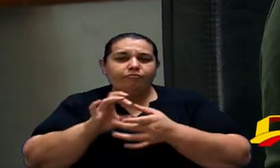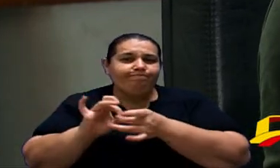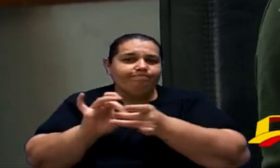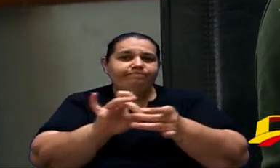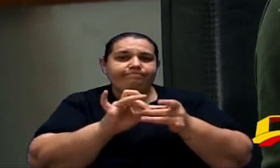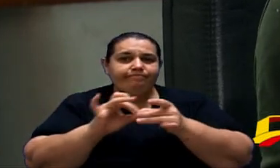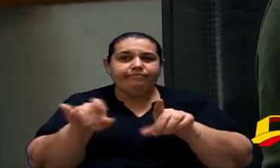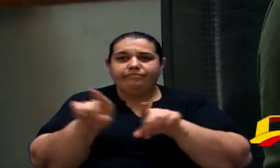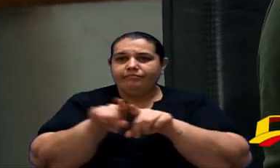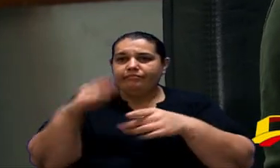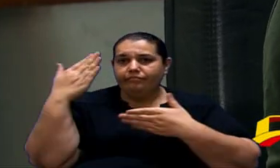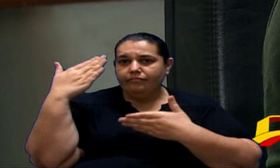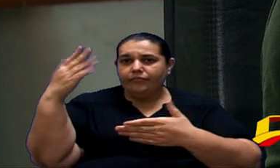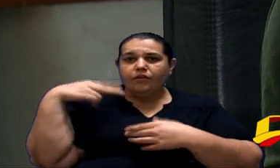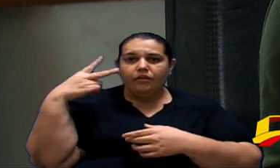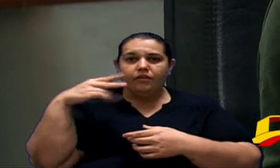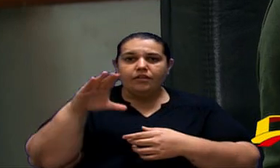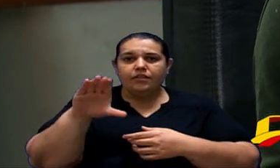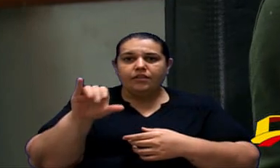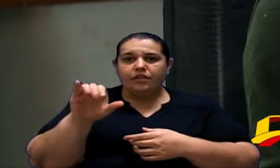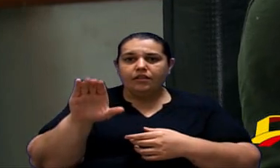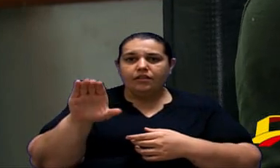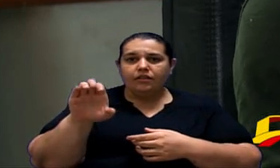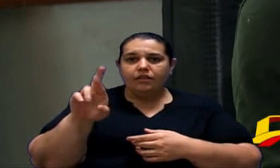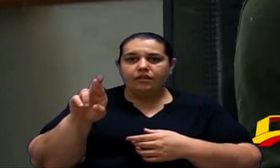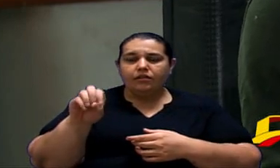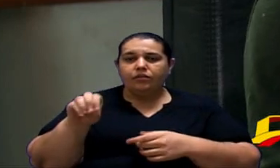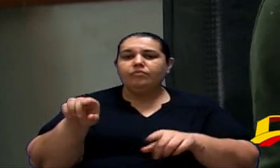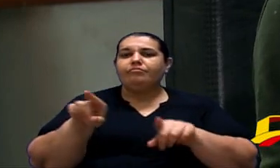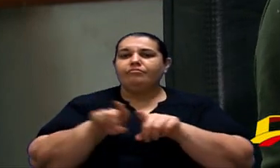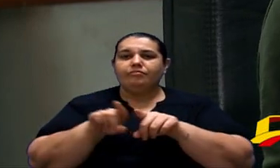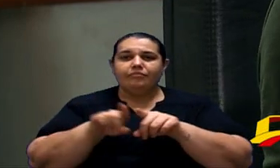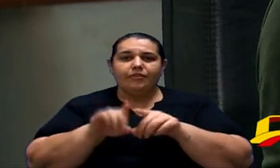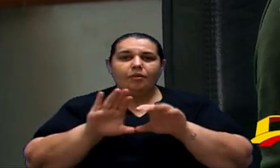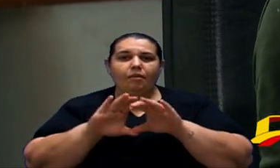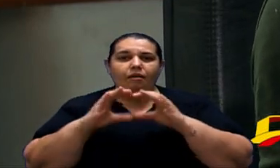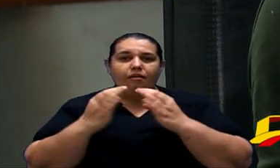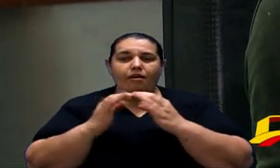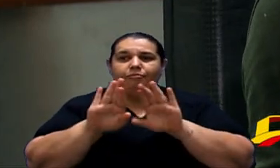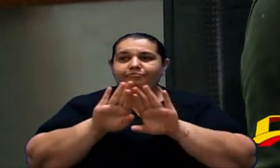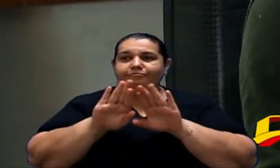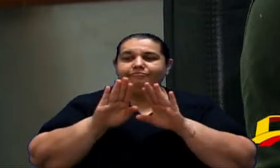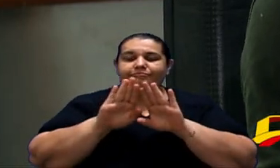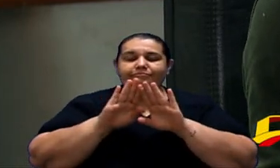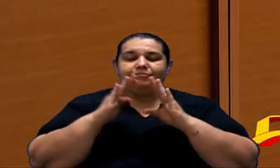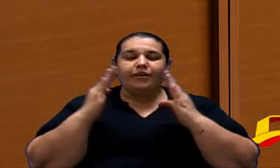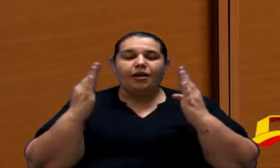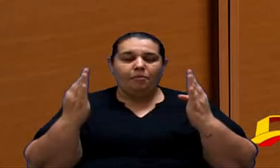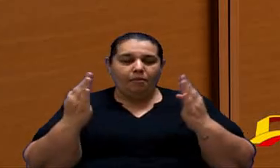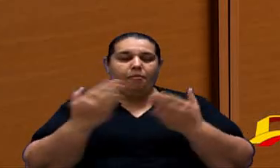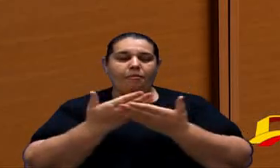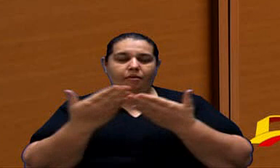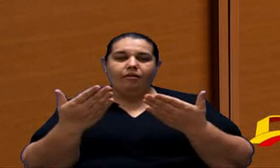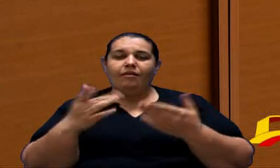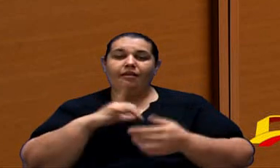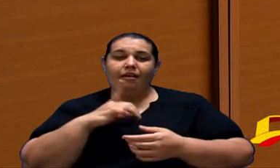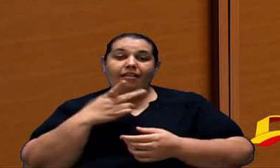agradecer também ao vereador Cícero João, que abriu a casa para nós, falar para a